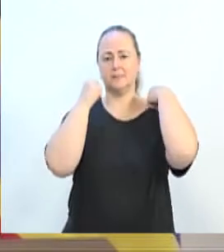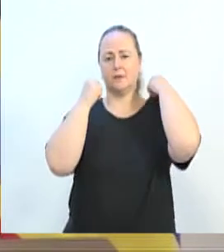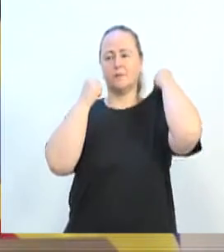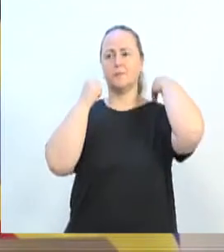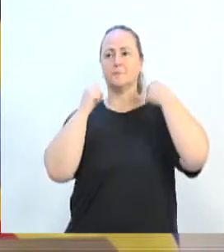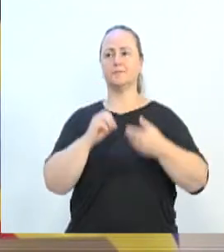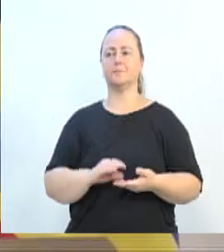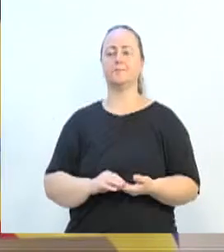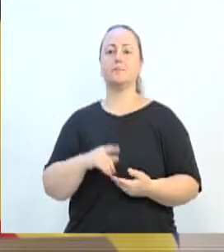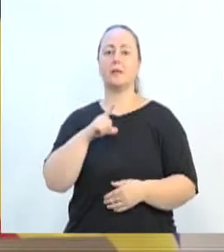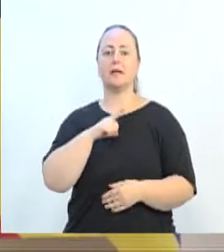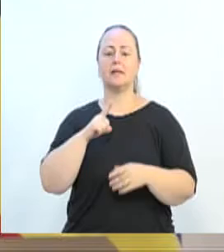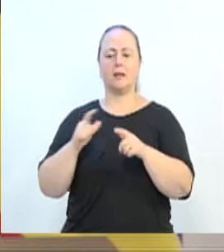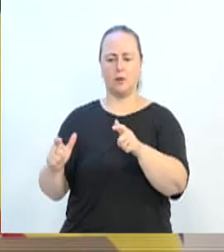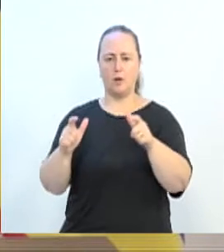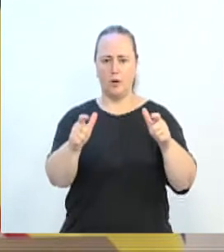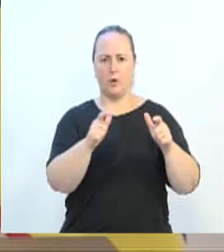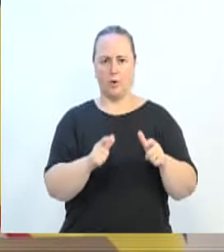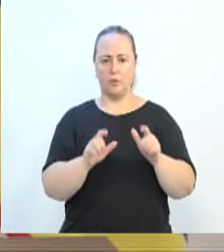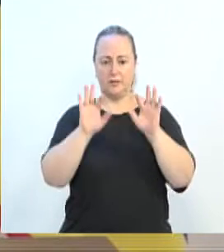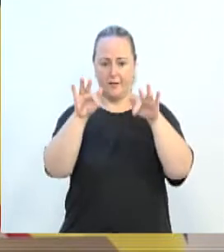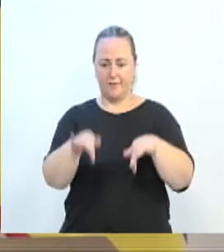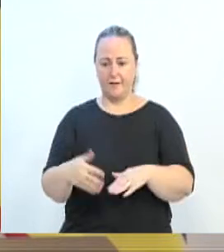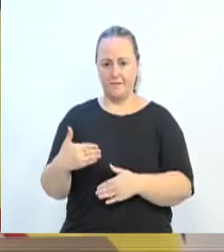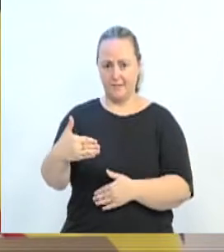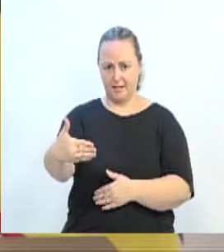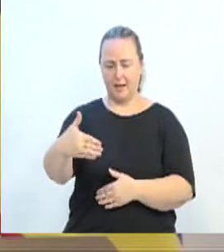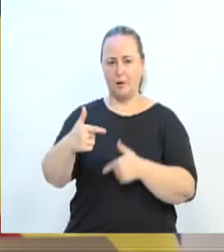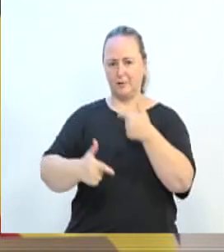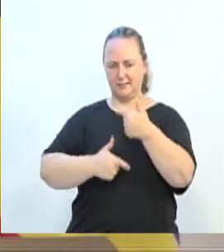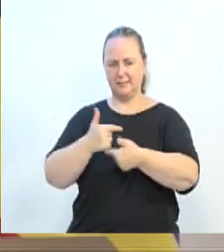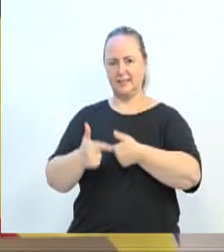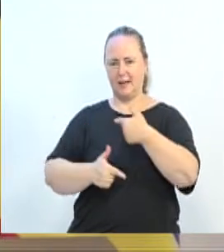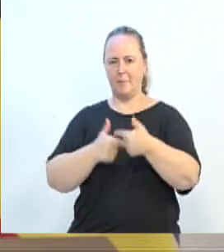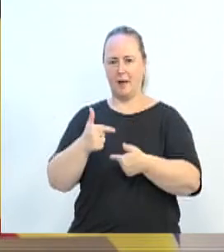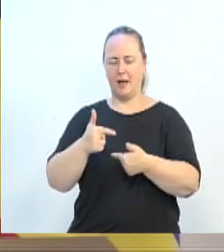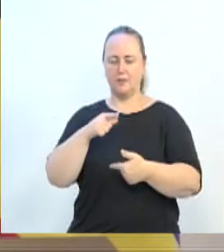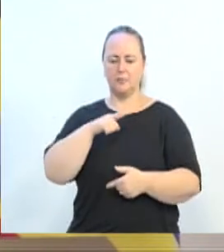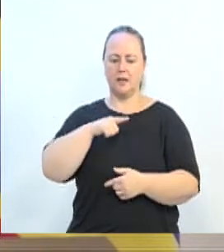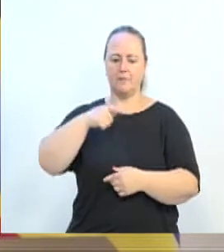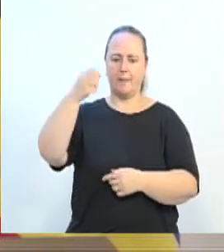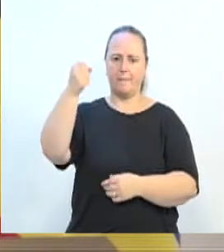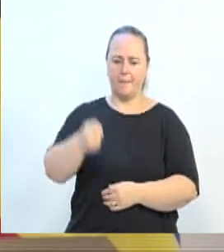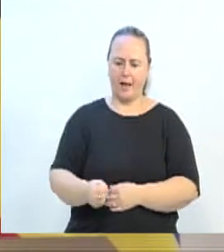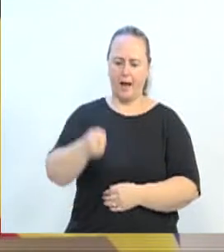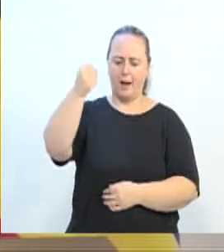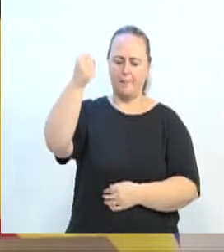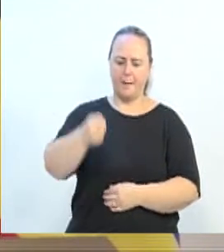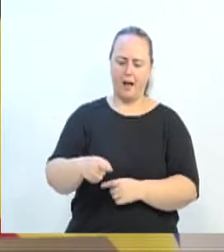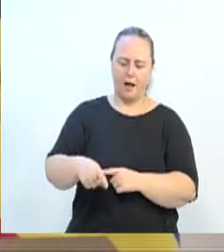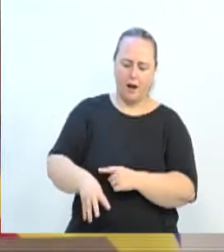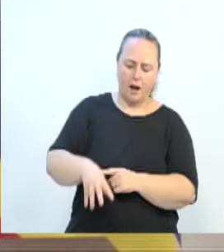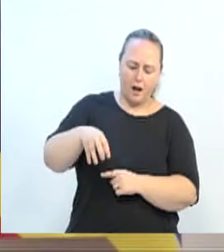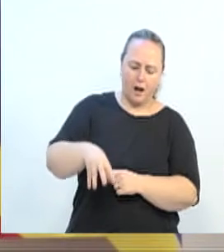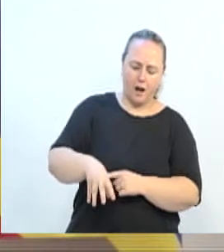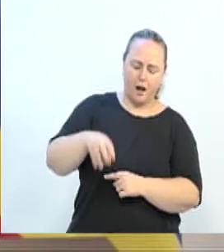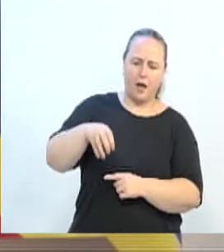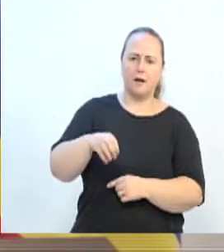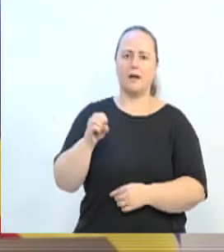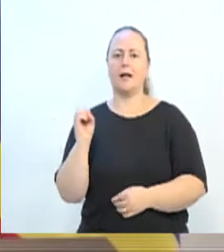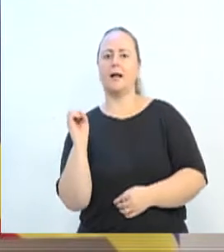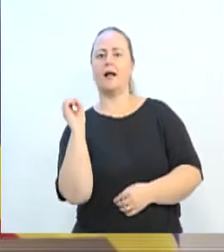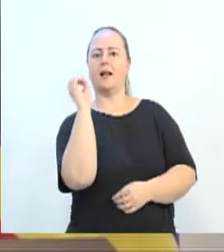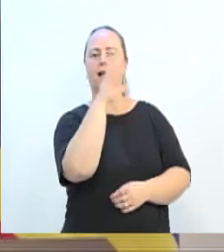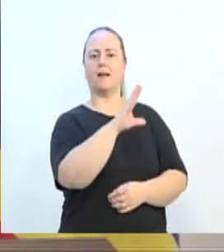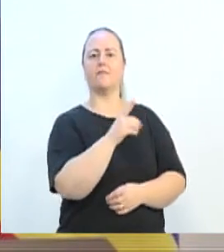os aparelhos que estavam finalizando ali, que é a Estaca Raiz, eles estavam desmontando para levar lá